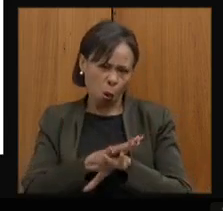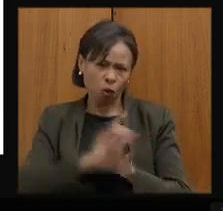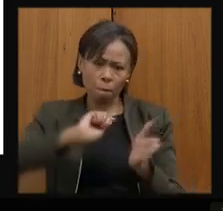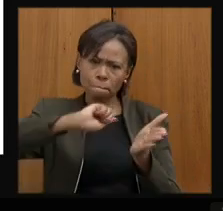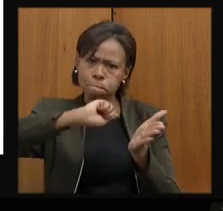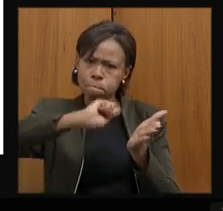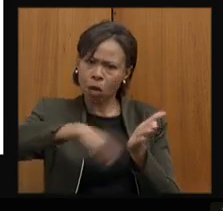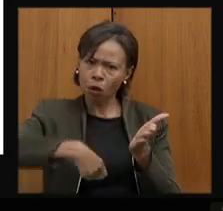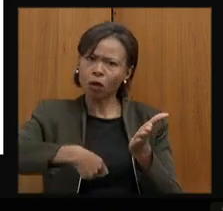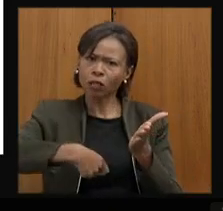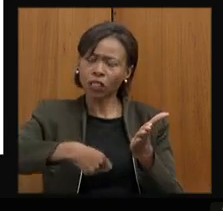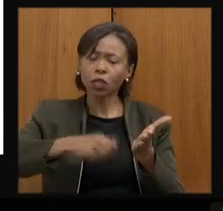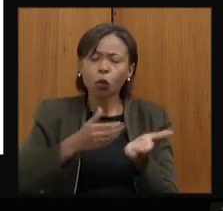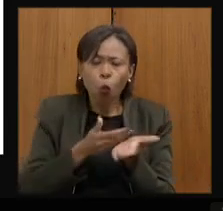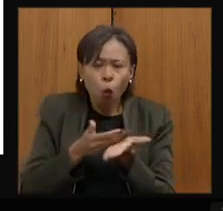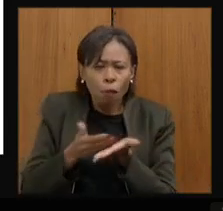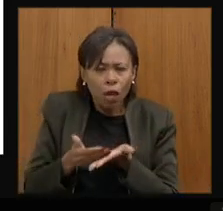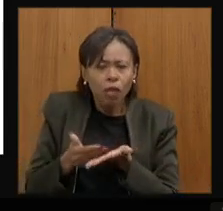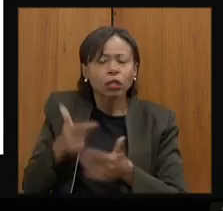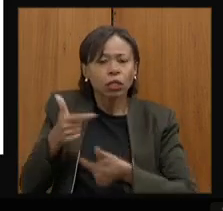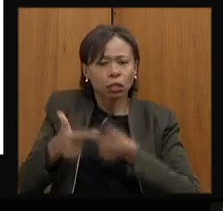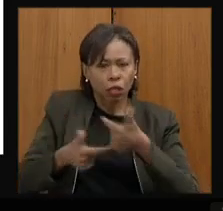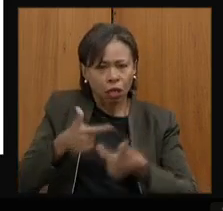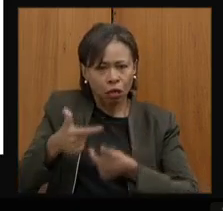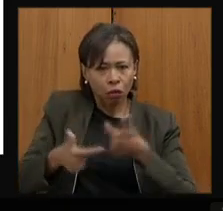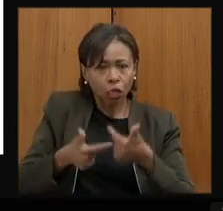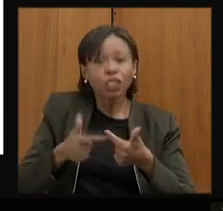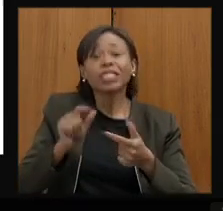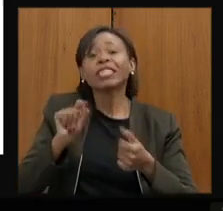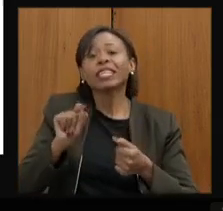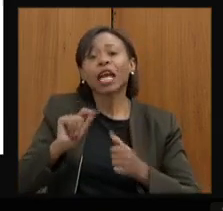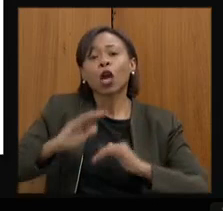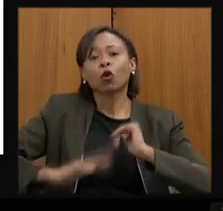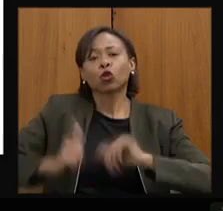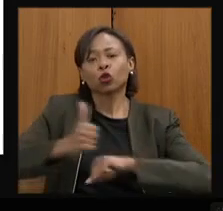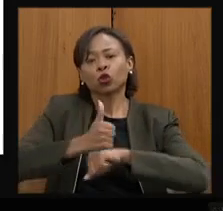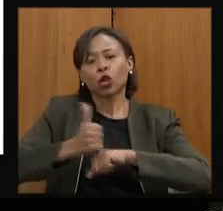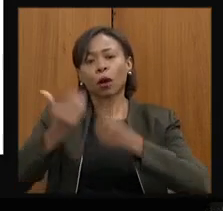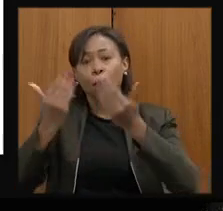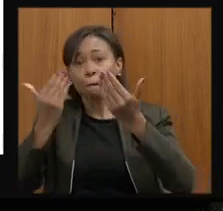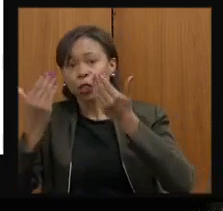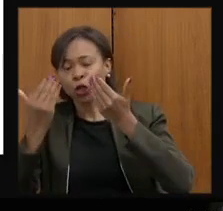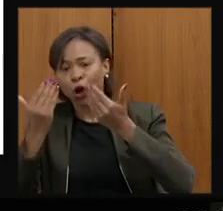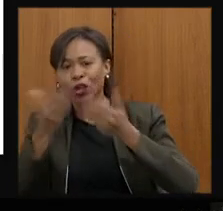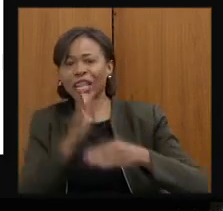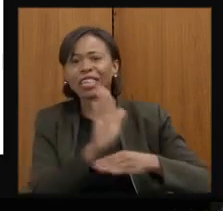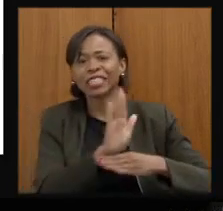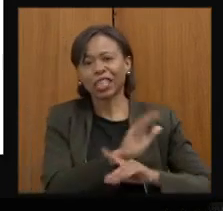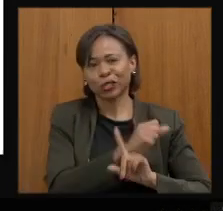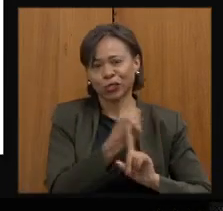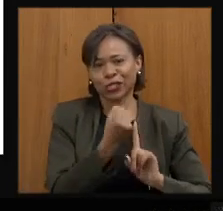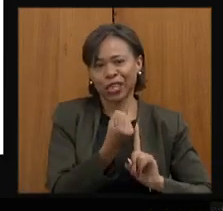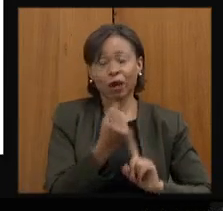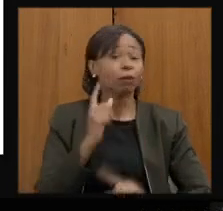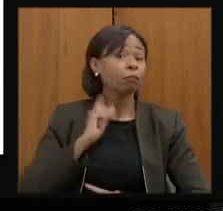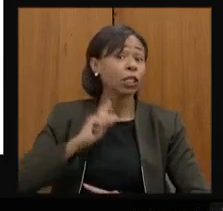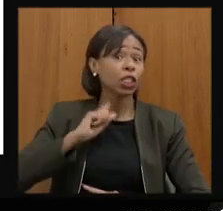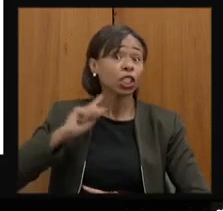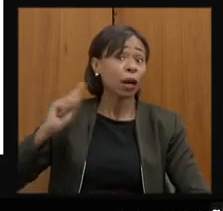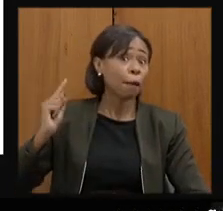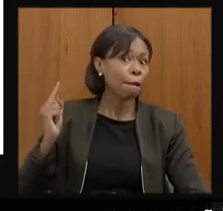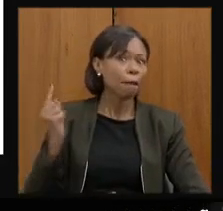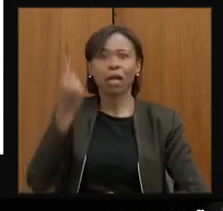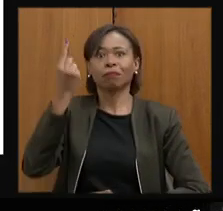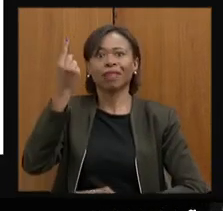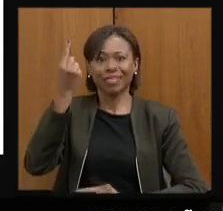e na fase de início das atividades dos nossos psicólogos e assistentes sociais. Minas Gerais é um dos estados que está mais à frente dessa lei